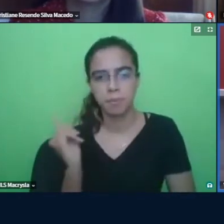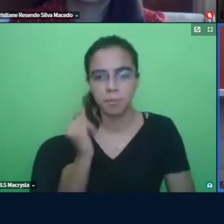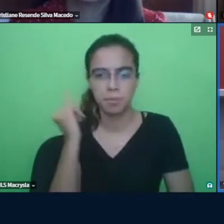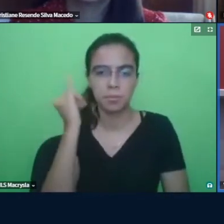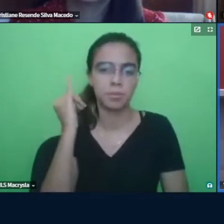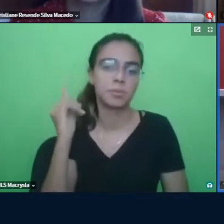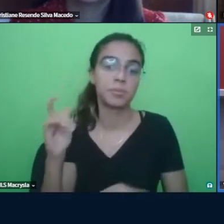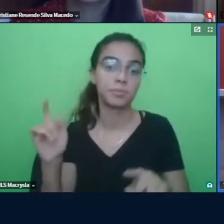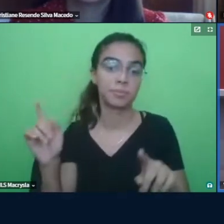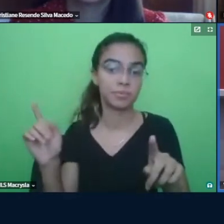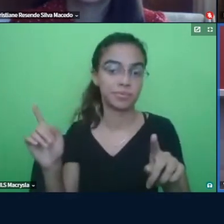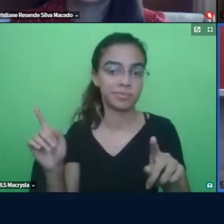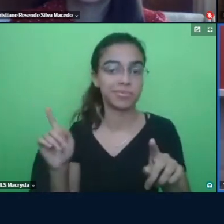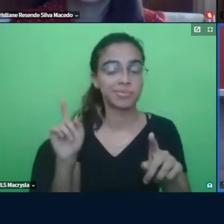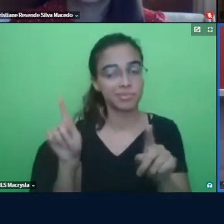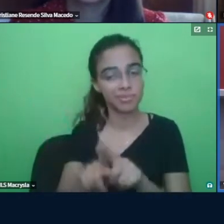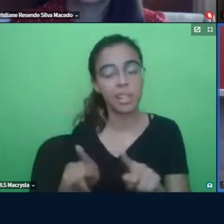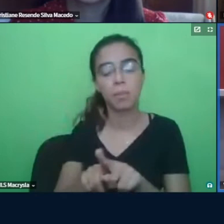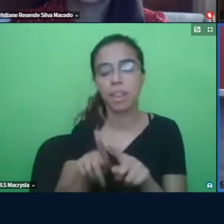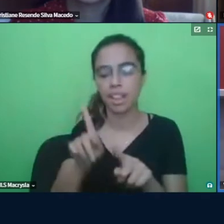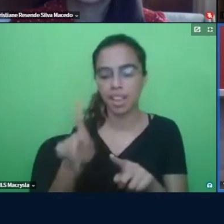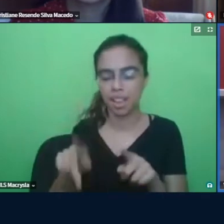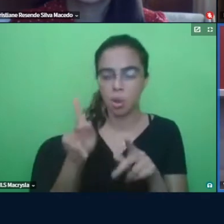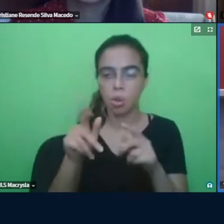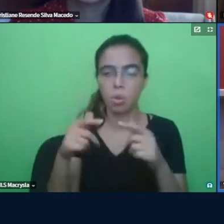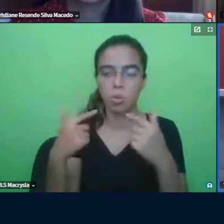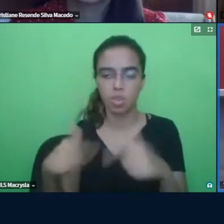fato dele ter sido estabelecido colaborativamente